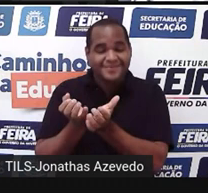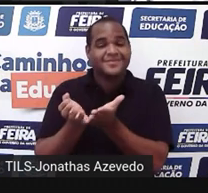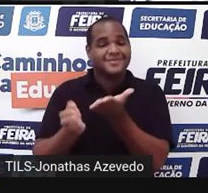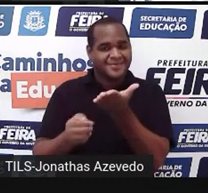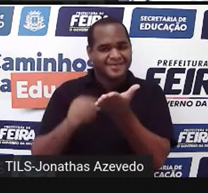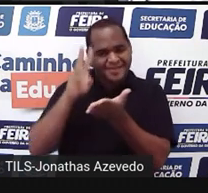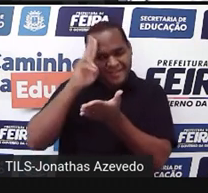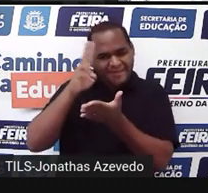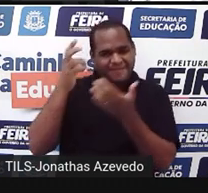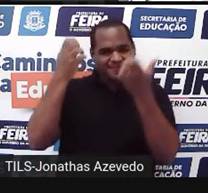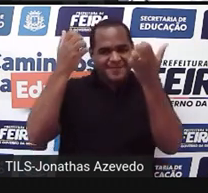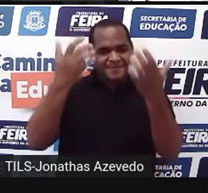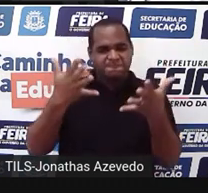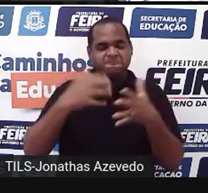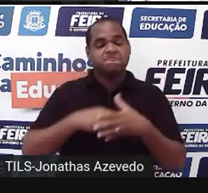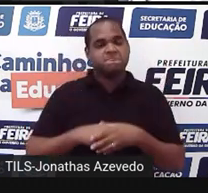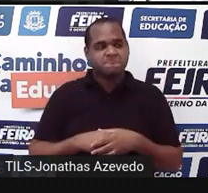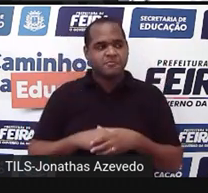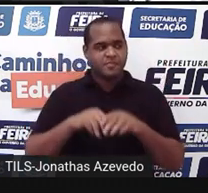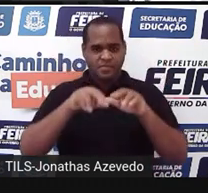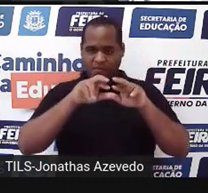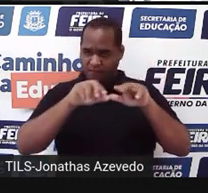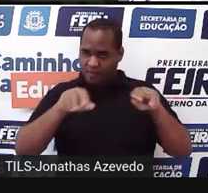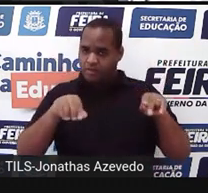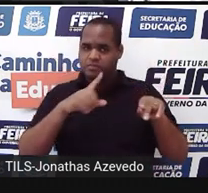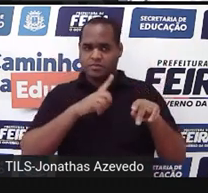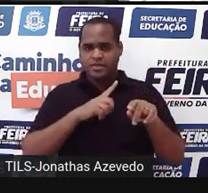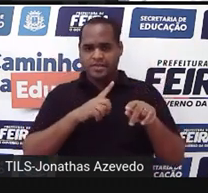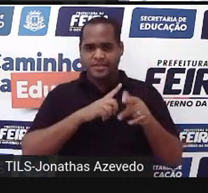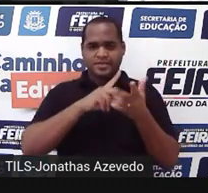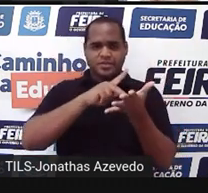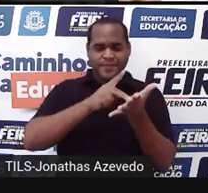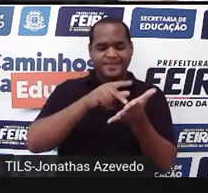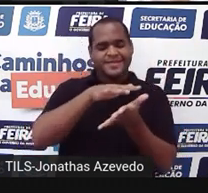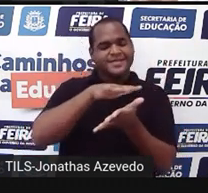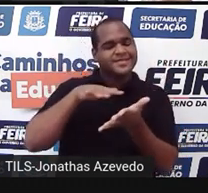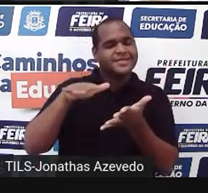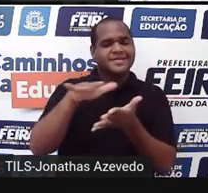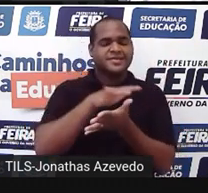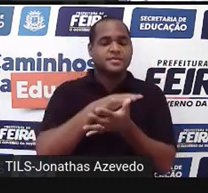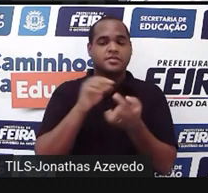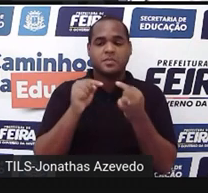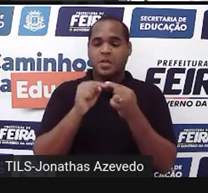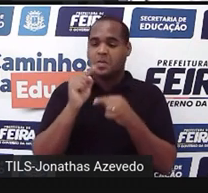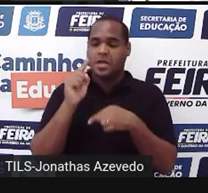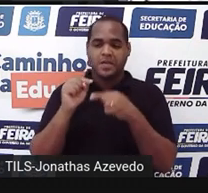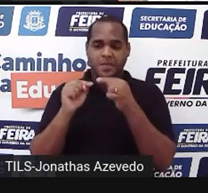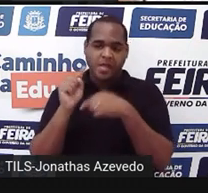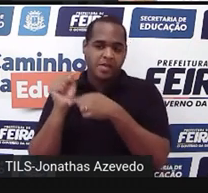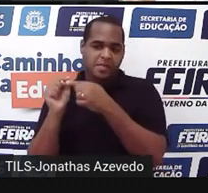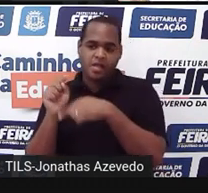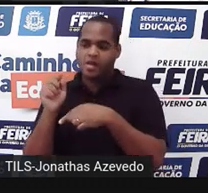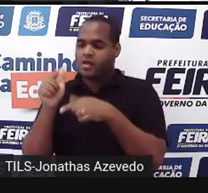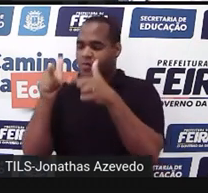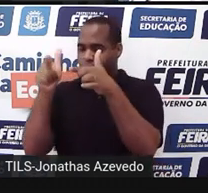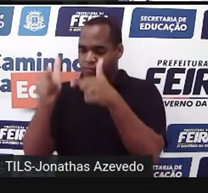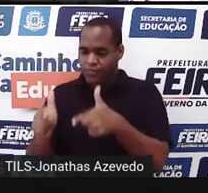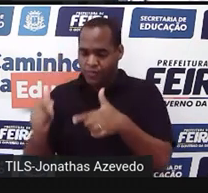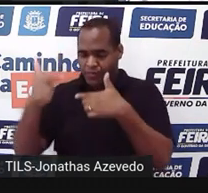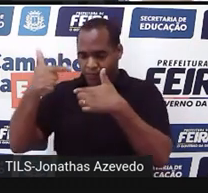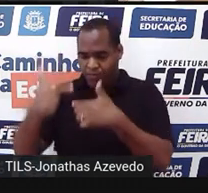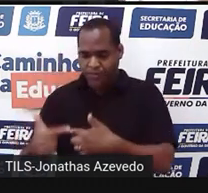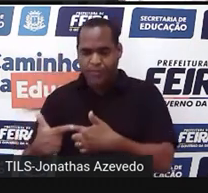Lembra disso? Isso são sólidos geométricos que não tem partes achatadas. Aí não tem partes